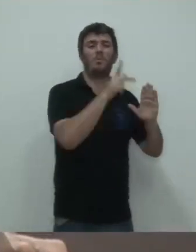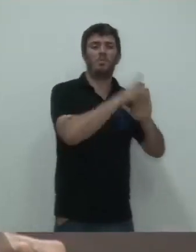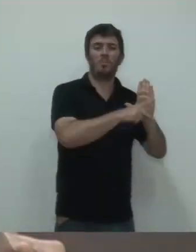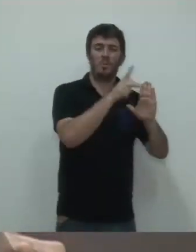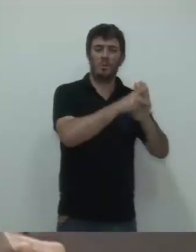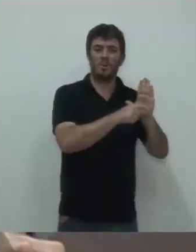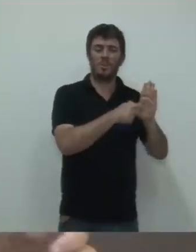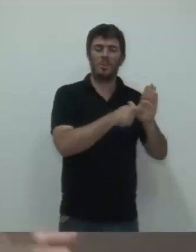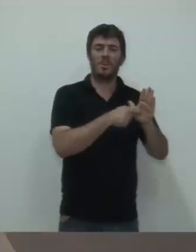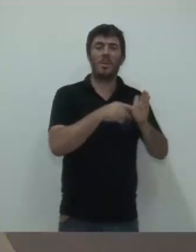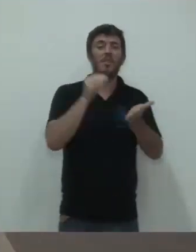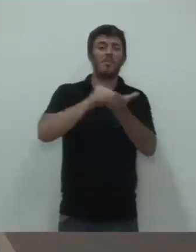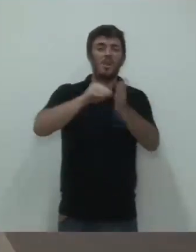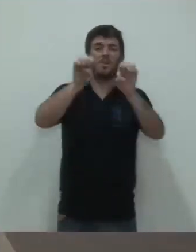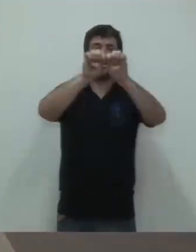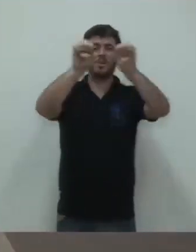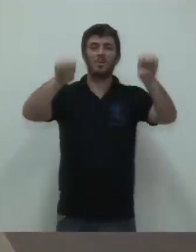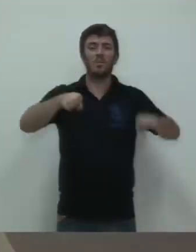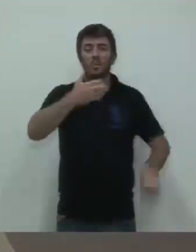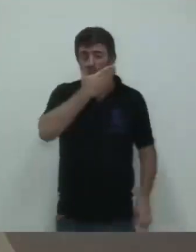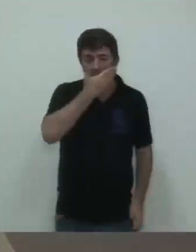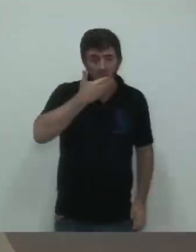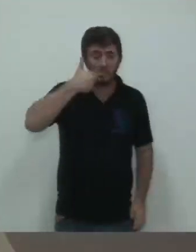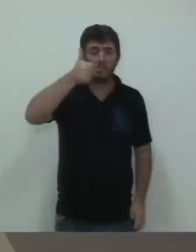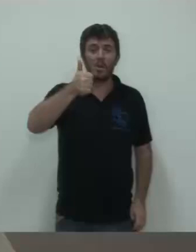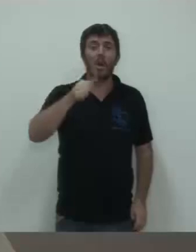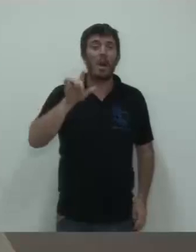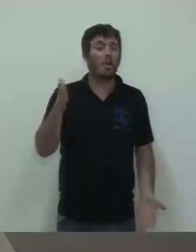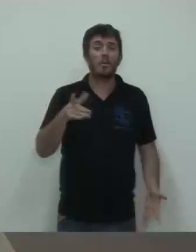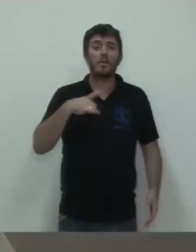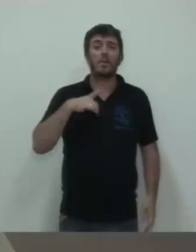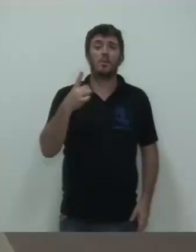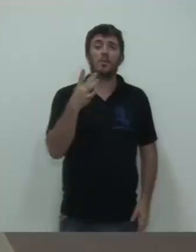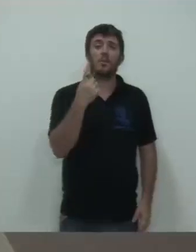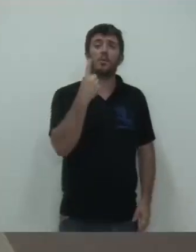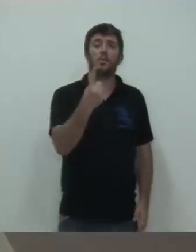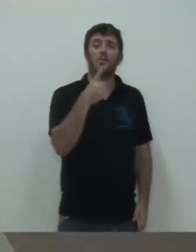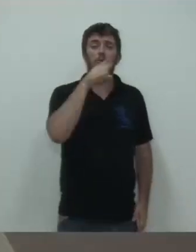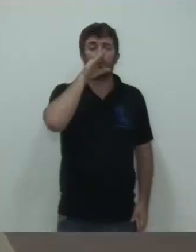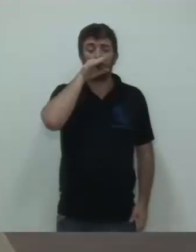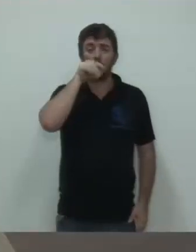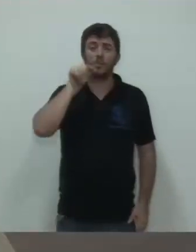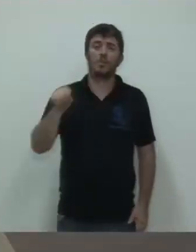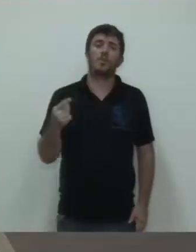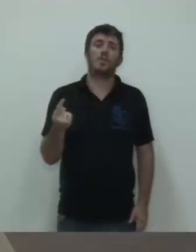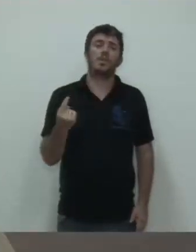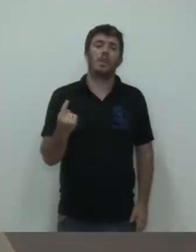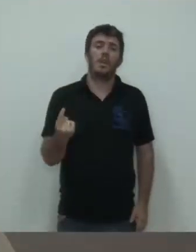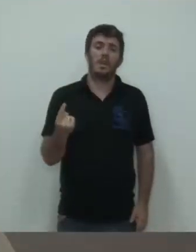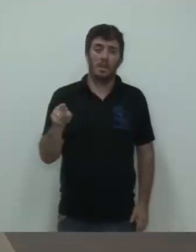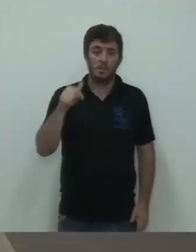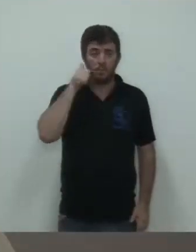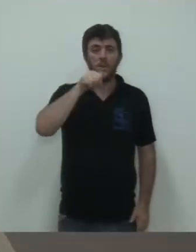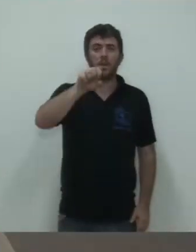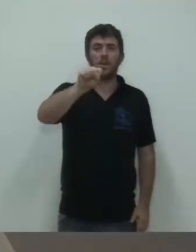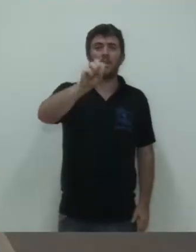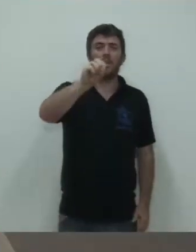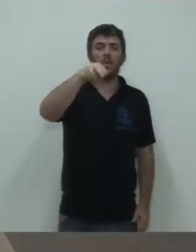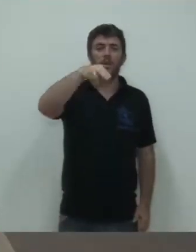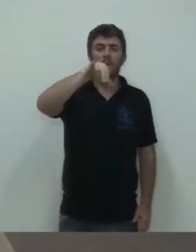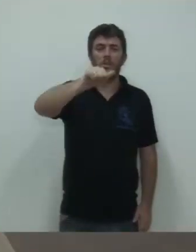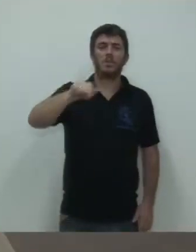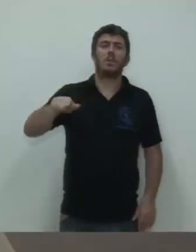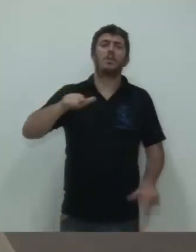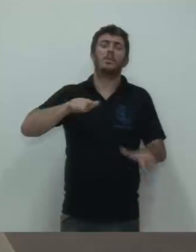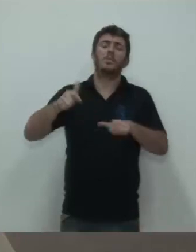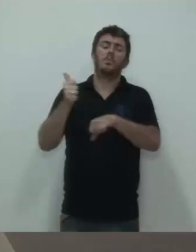A gente tem hoje, basicamente, uma funcionária que faz um bom trabalho, um trabalho muito profissional, já há muito tempo ali, a Sônia, mas que as